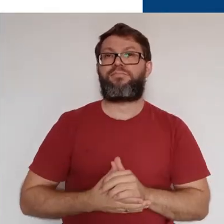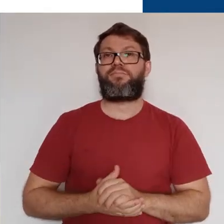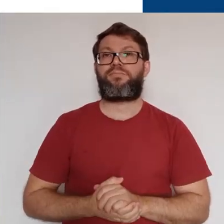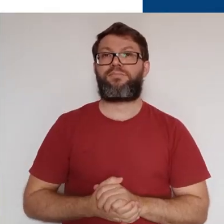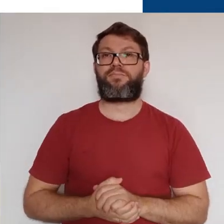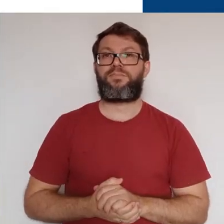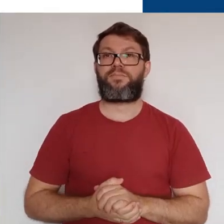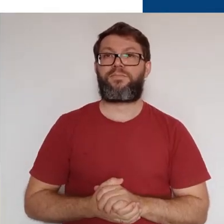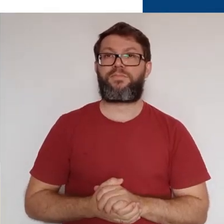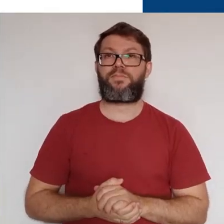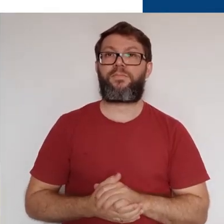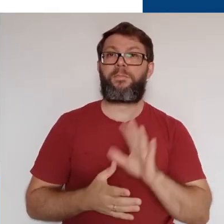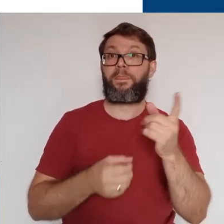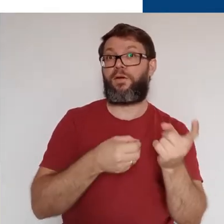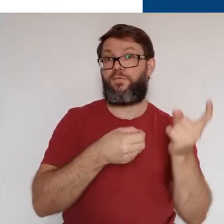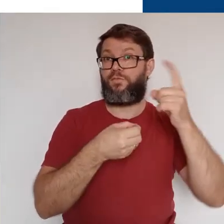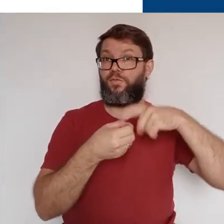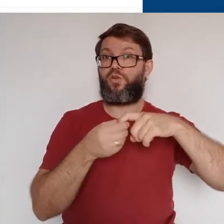desses envios.